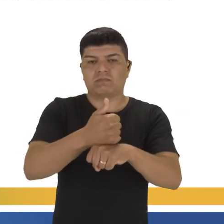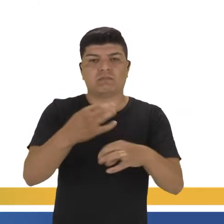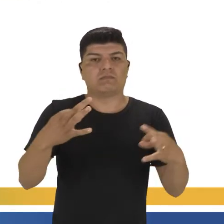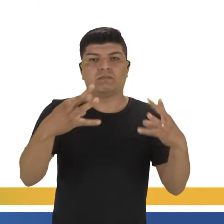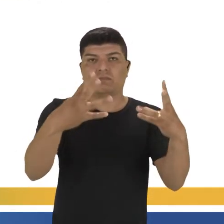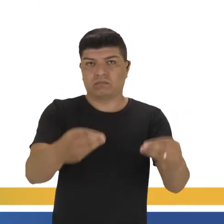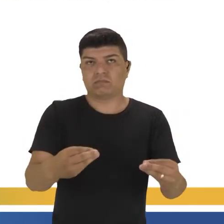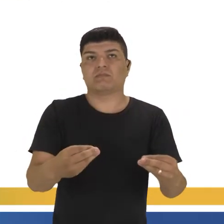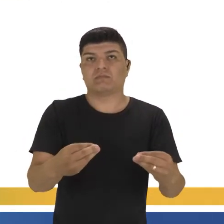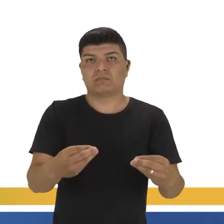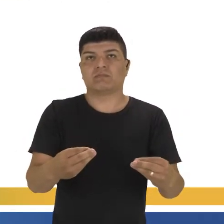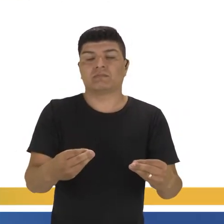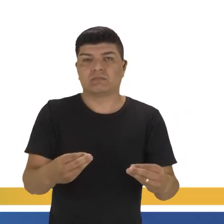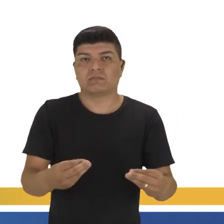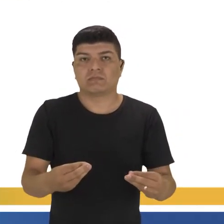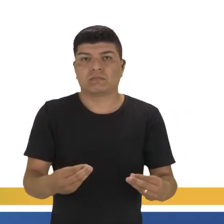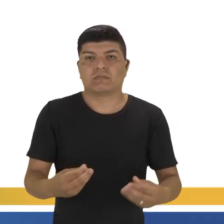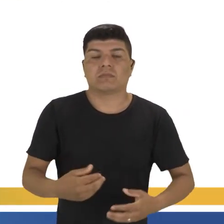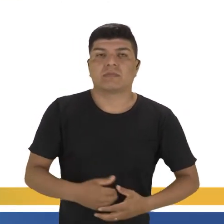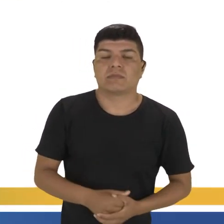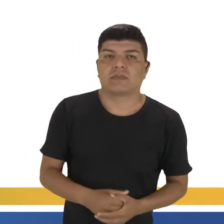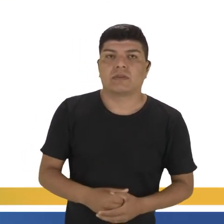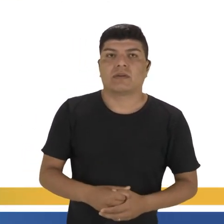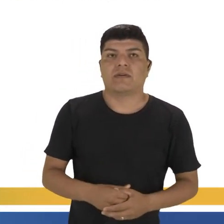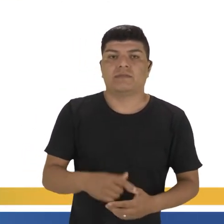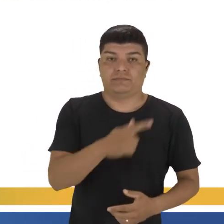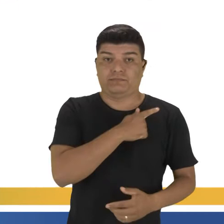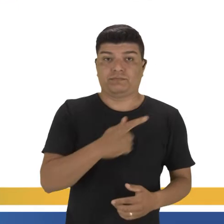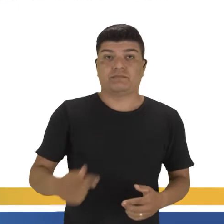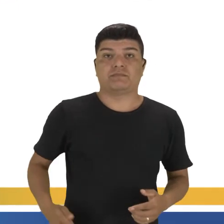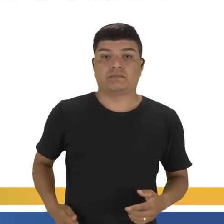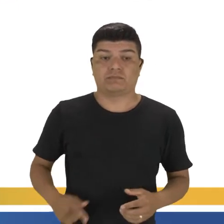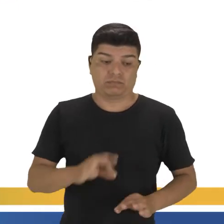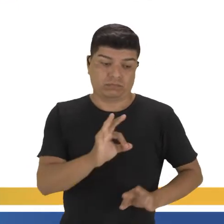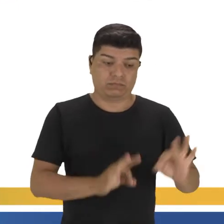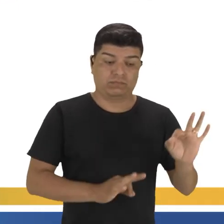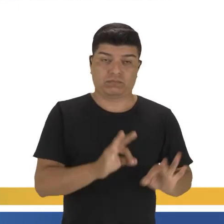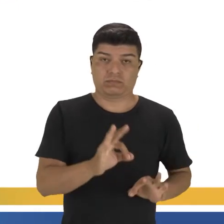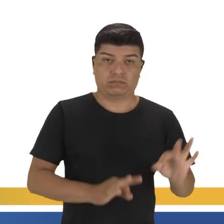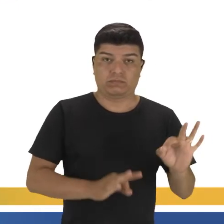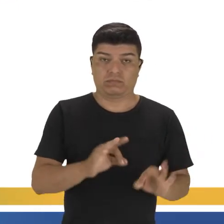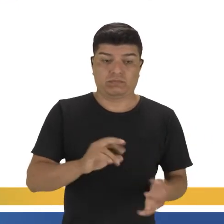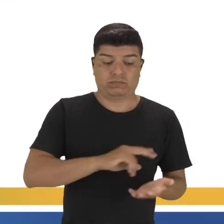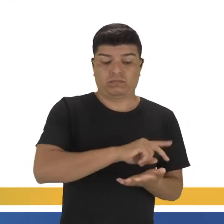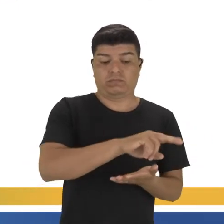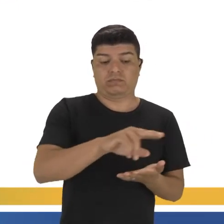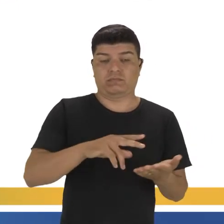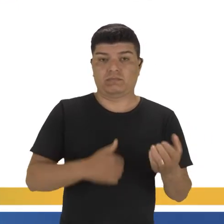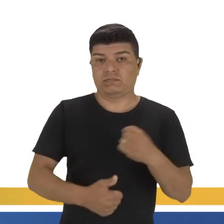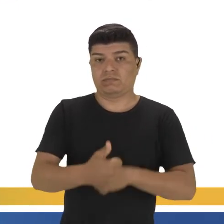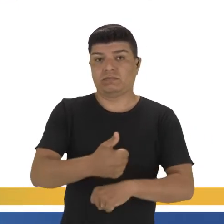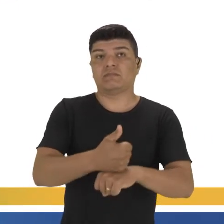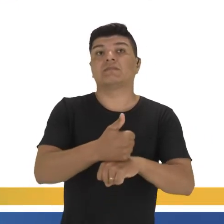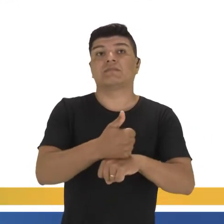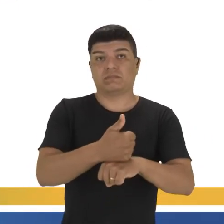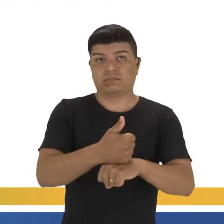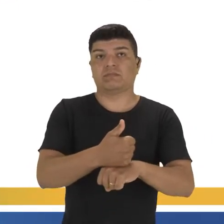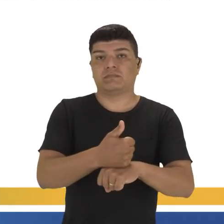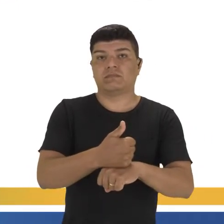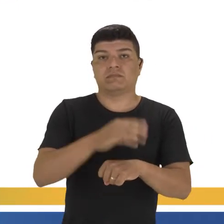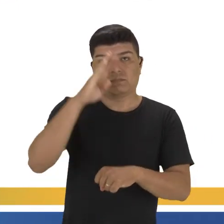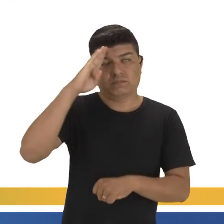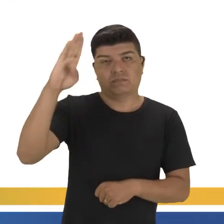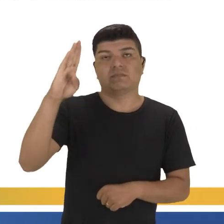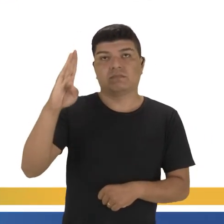movimento. E aí nós temos um governo de coalizão, onde vão reunir várias lideranças principais